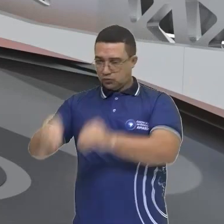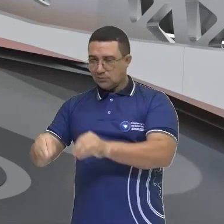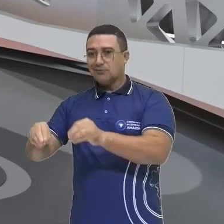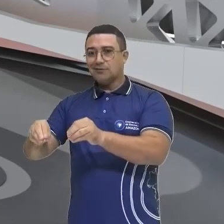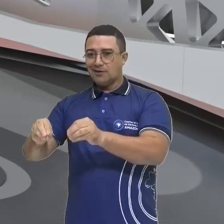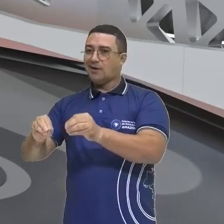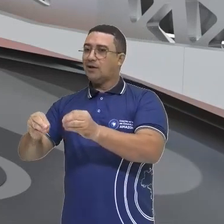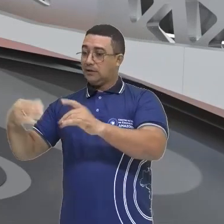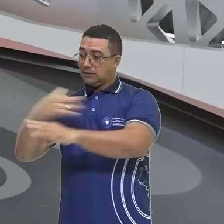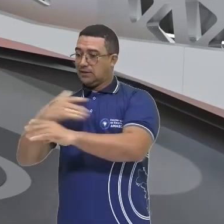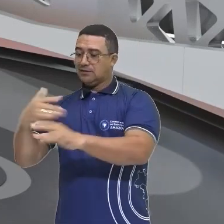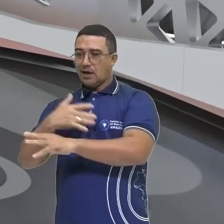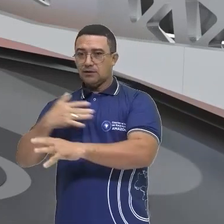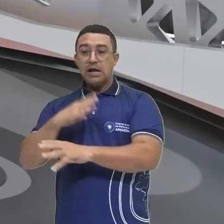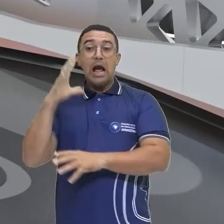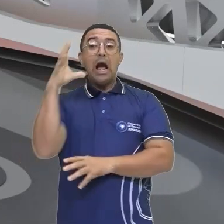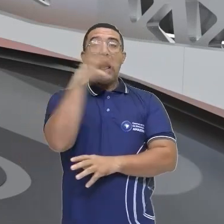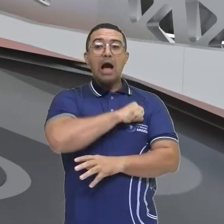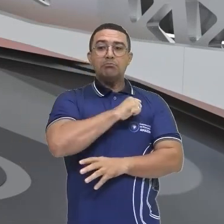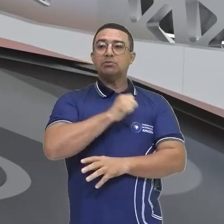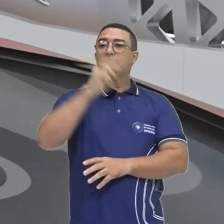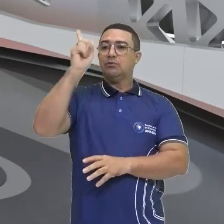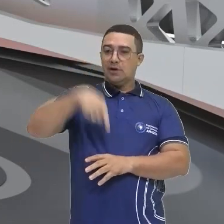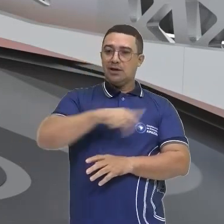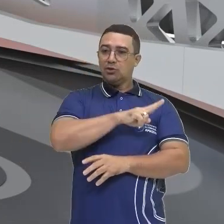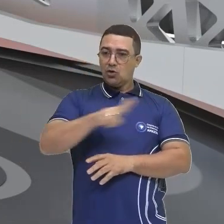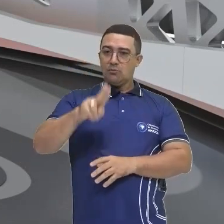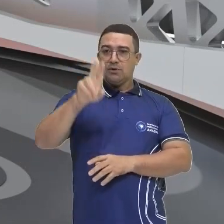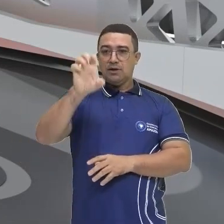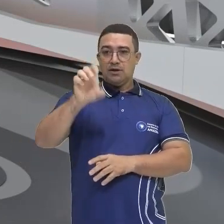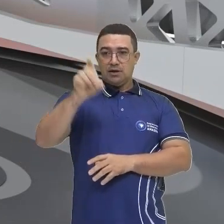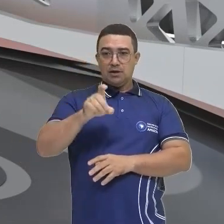forma intensa e acelerada, é chamada de êxodo rural.